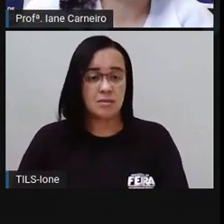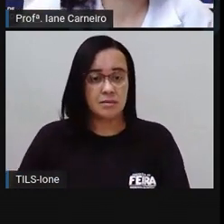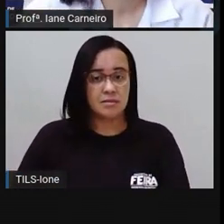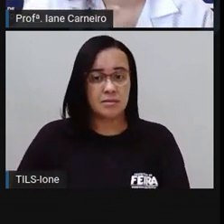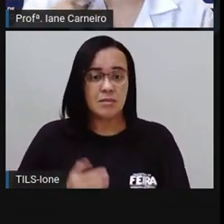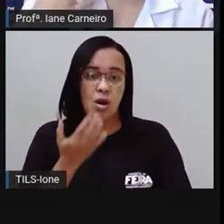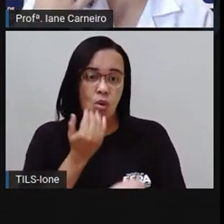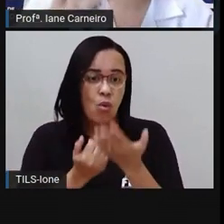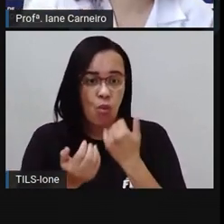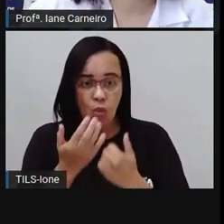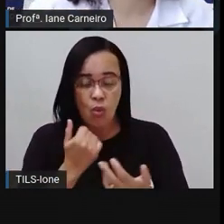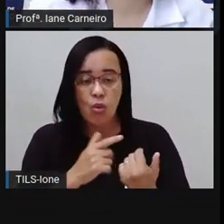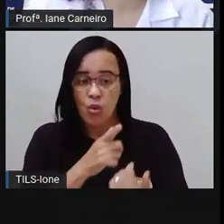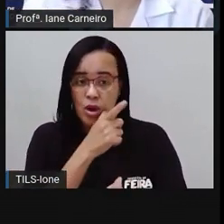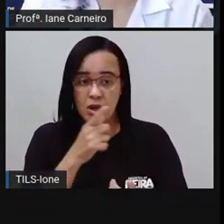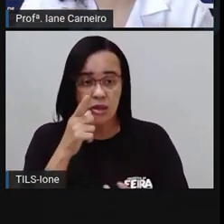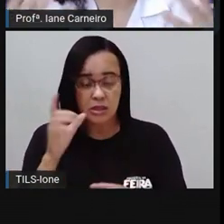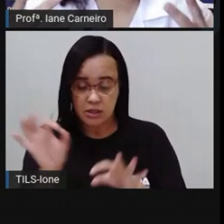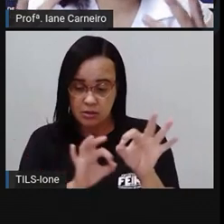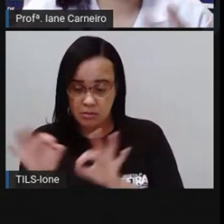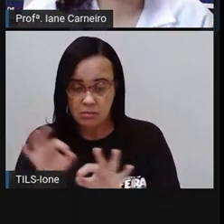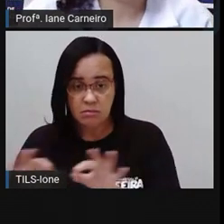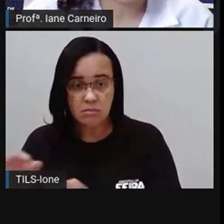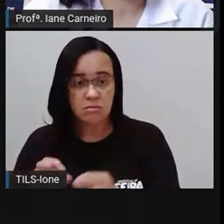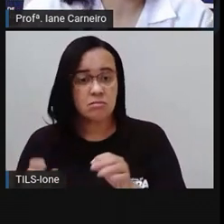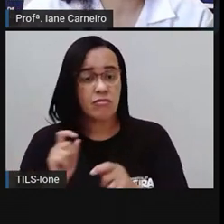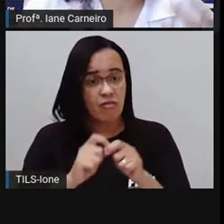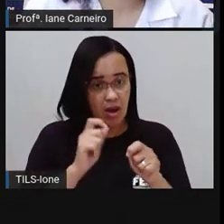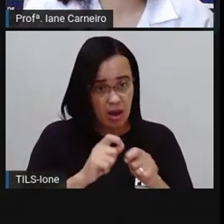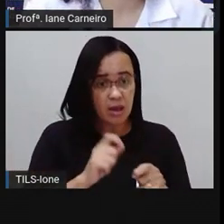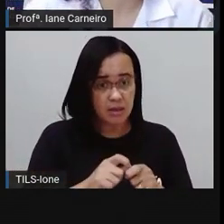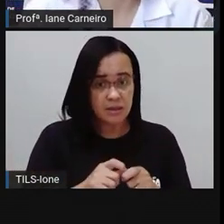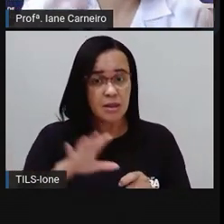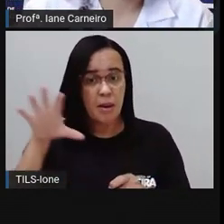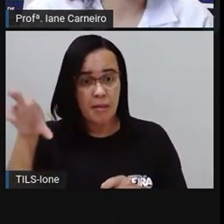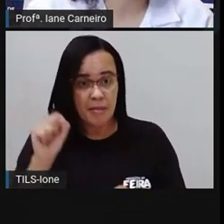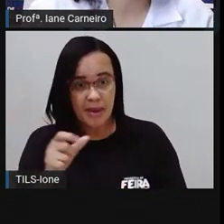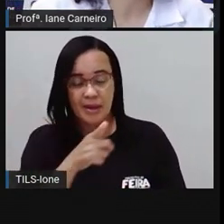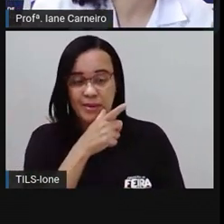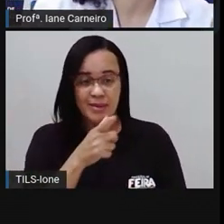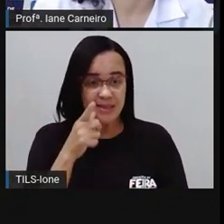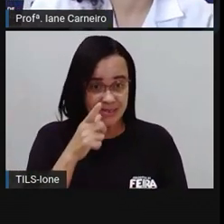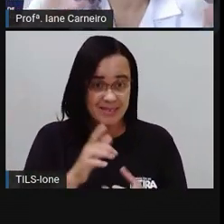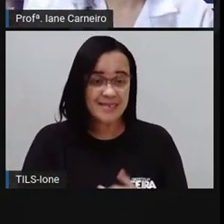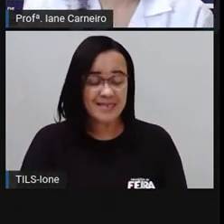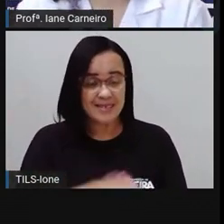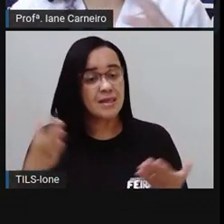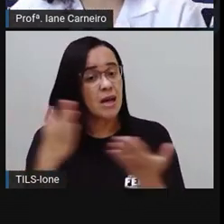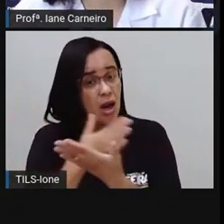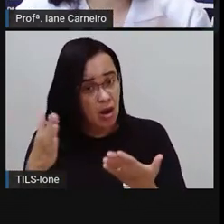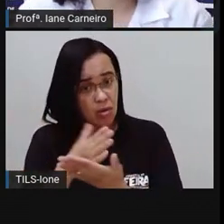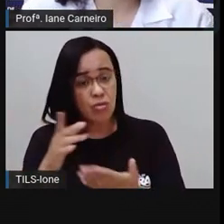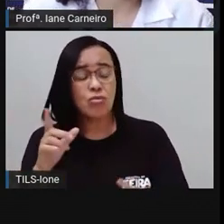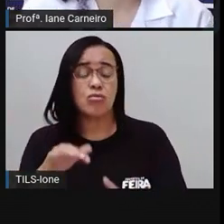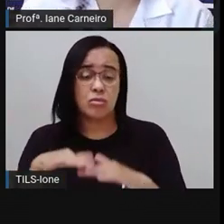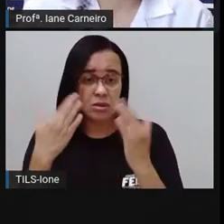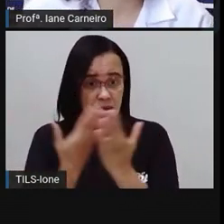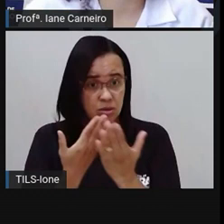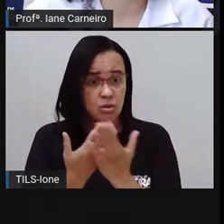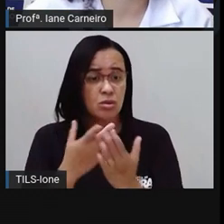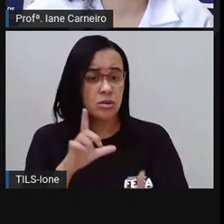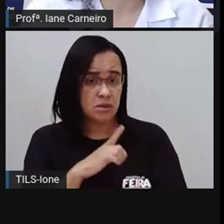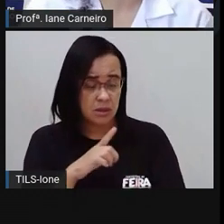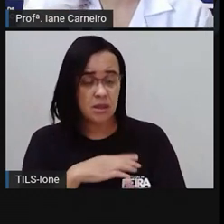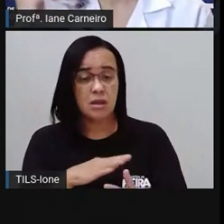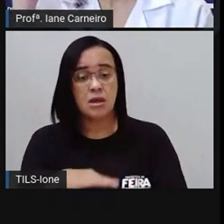merenda dos estudantes, onde os estudantes vão lanchar, pegar o lanche, Tem escola que tem refeitório. Tem escola que não tem espaço para ter